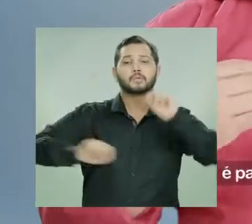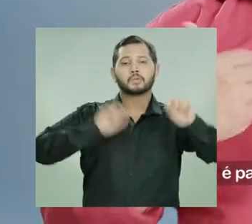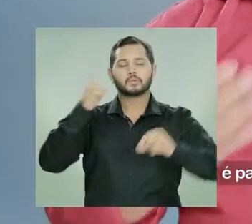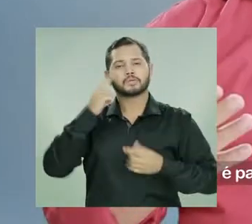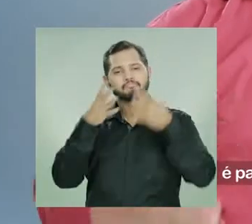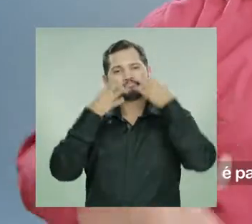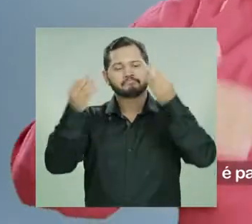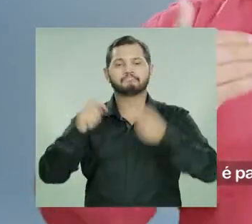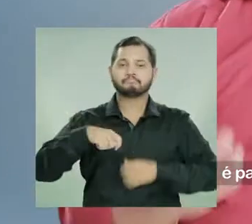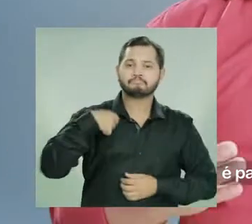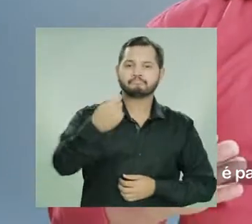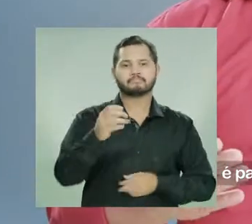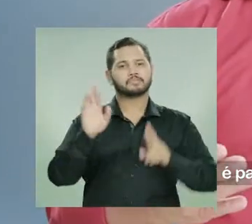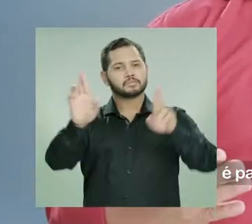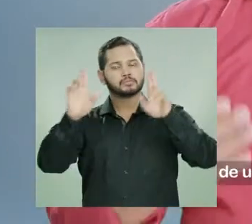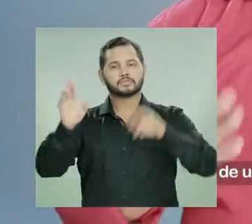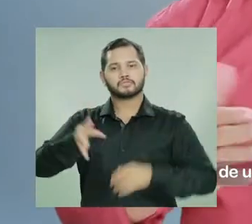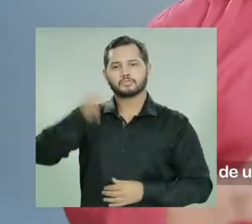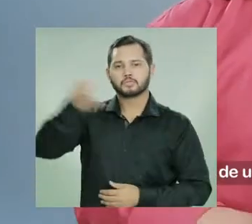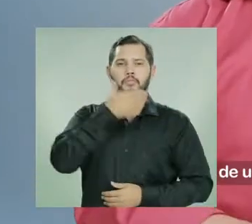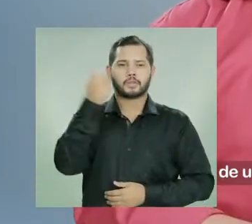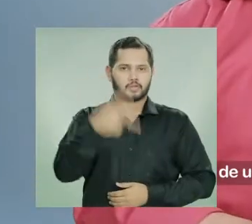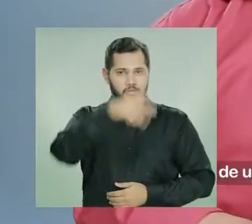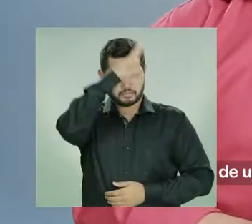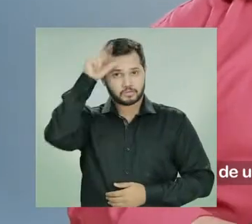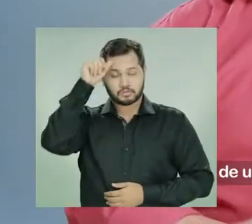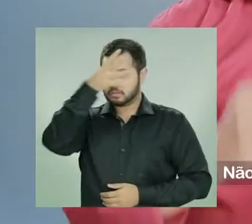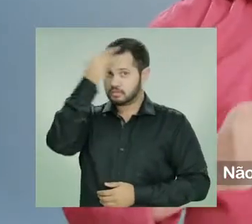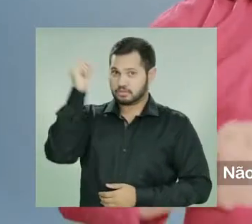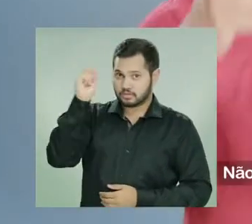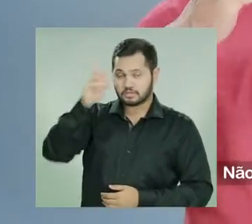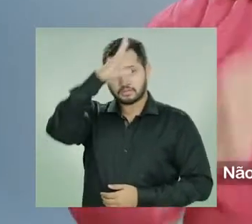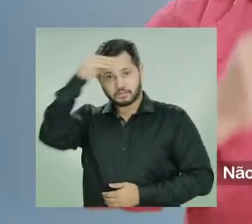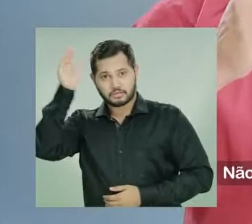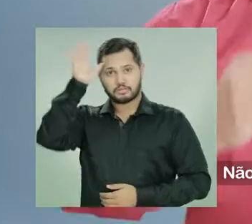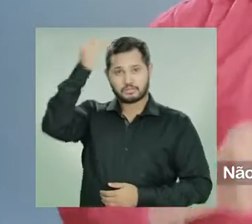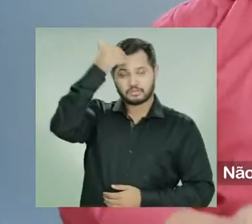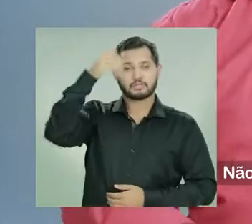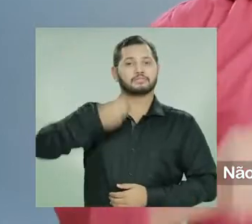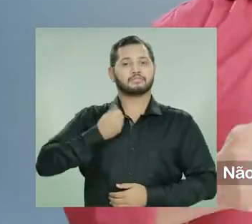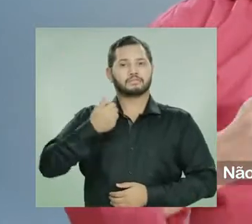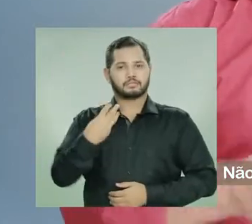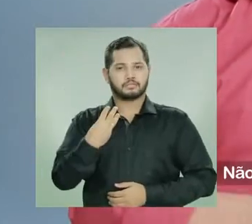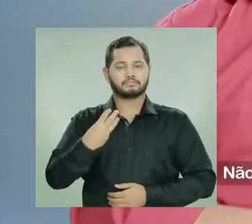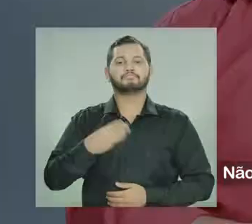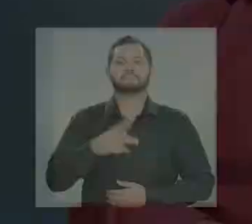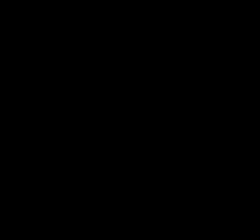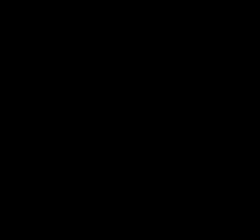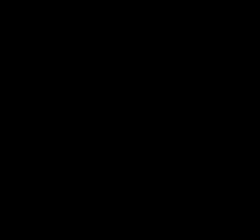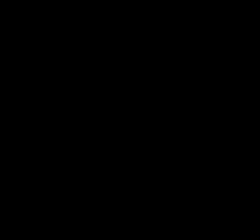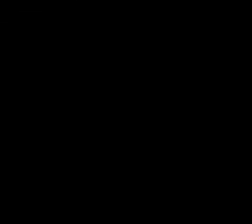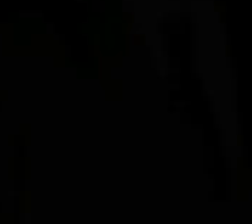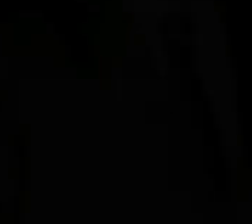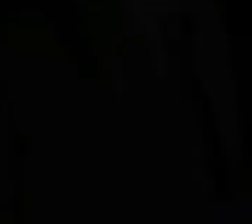programa é para trazer para você a esperança de um futuro melhor para o Amazonas. Não esqueça, Zé Ricardo e Sinésio, 13.